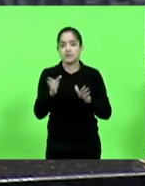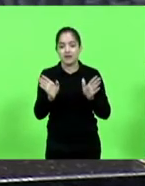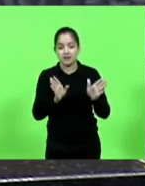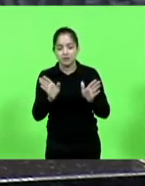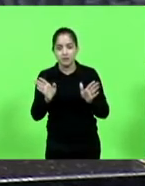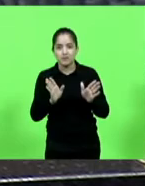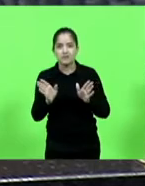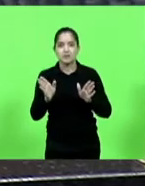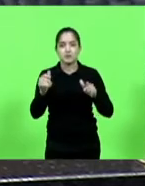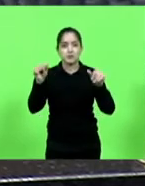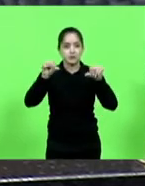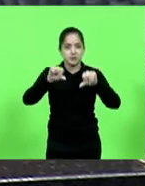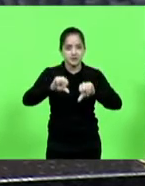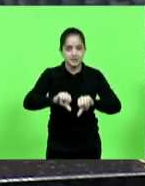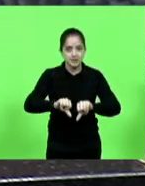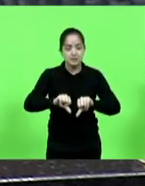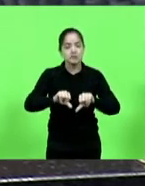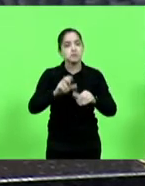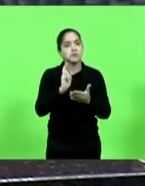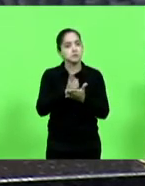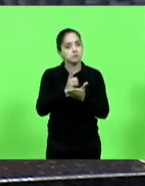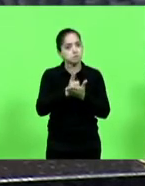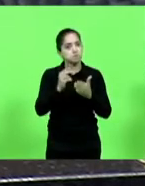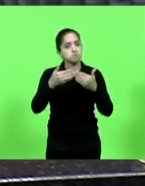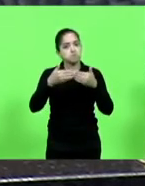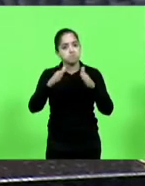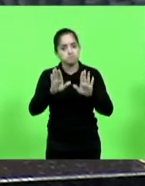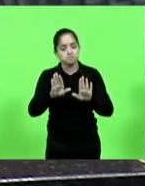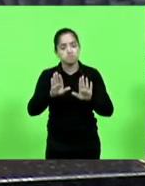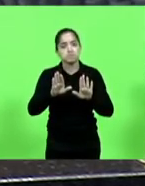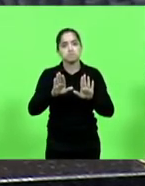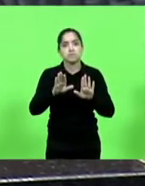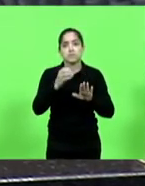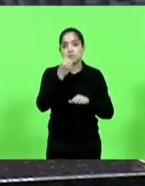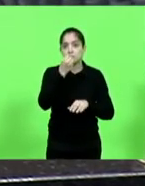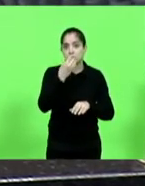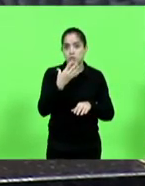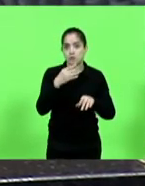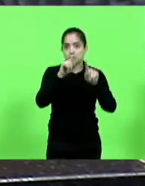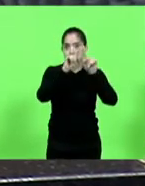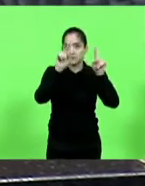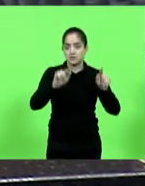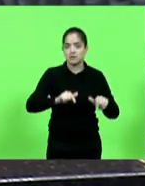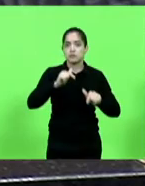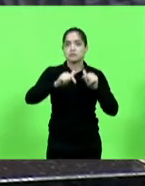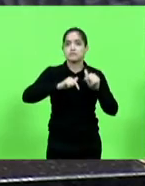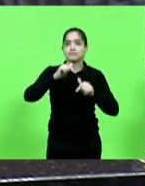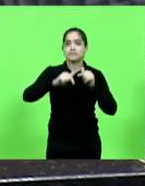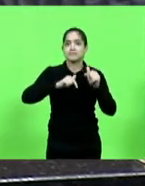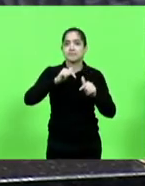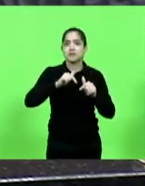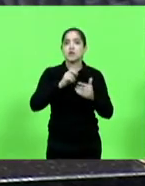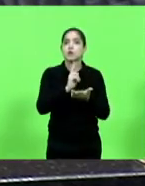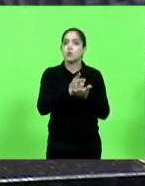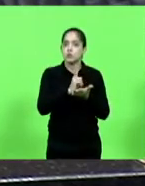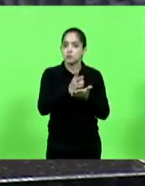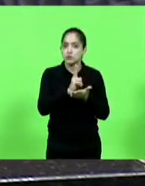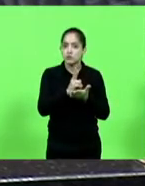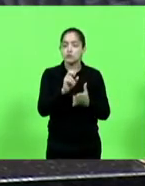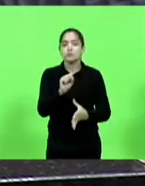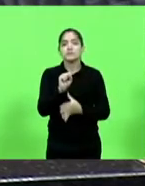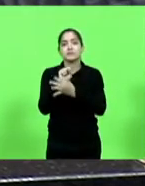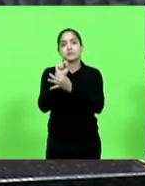crise, manteve suas portas abertas. Que bom saber que os funcionários do senhor tiveram essa segurança